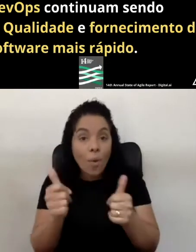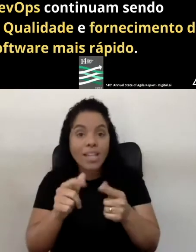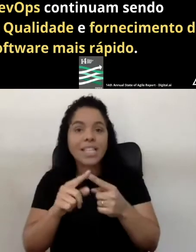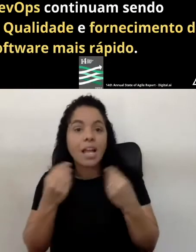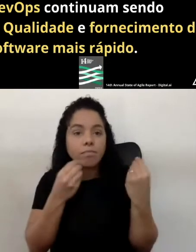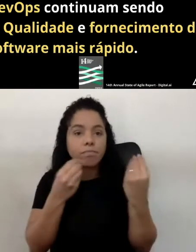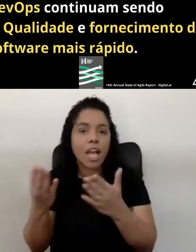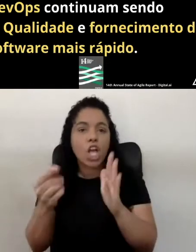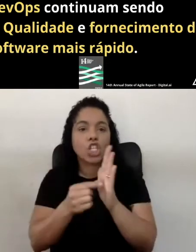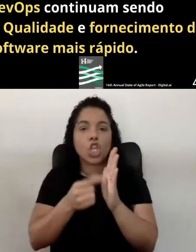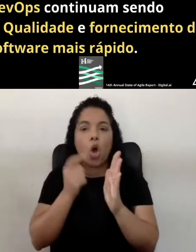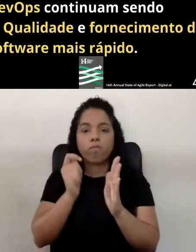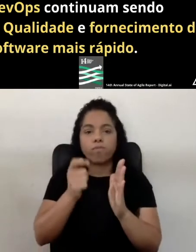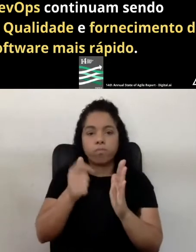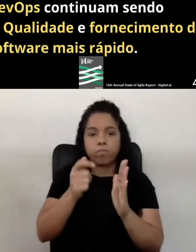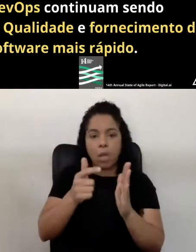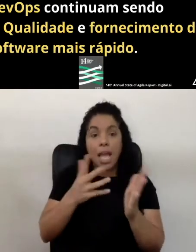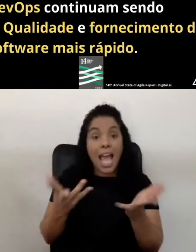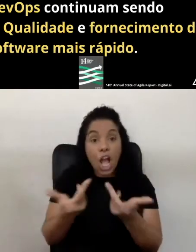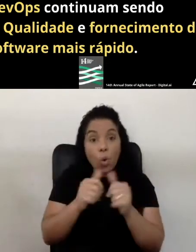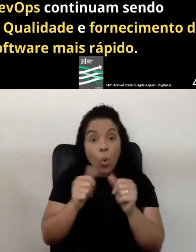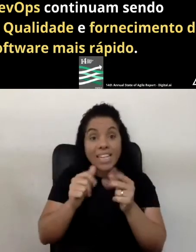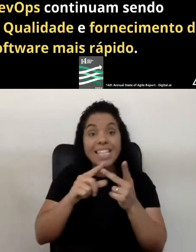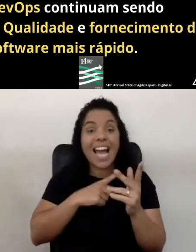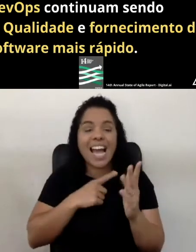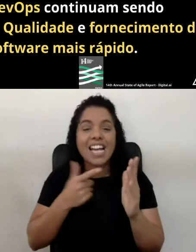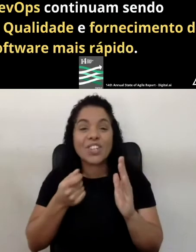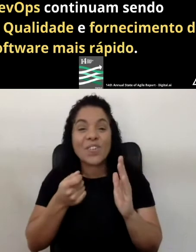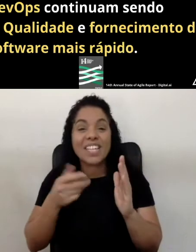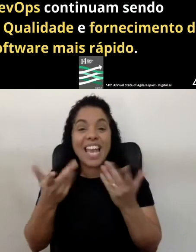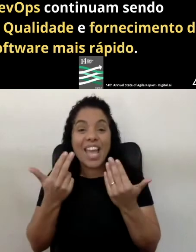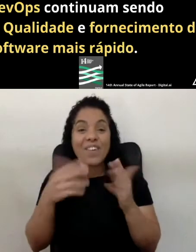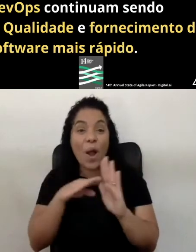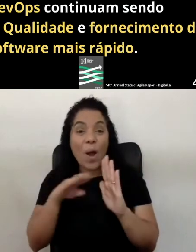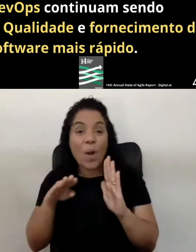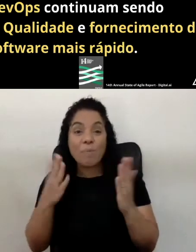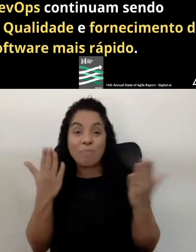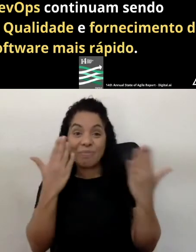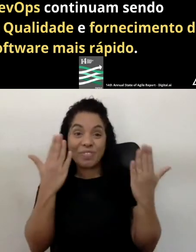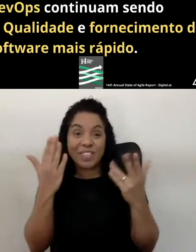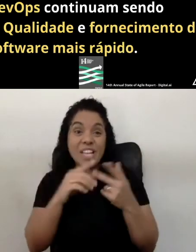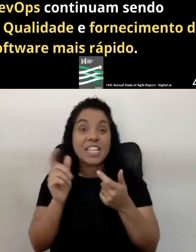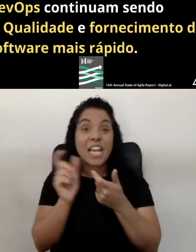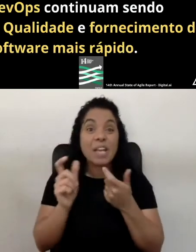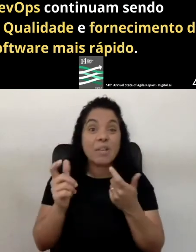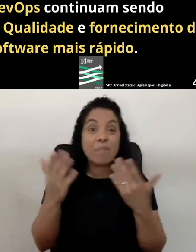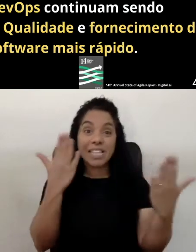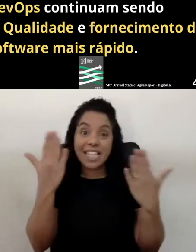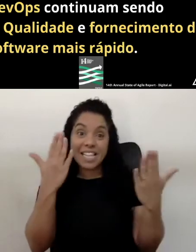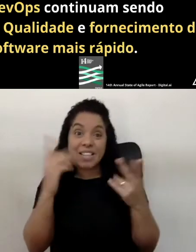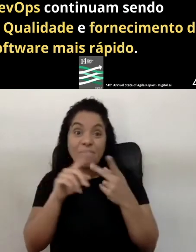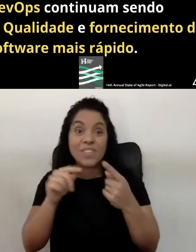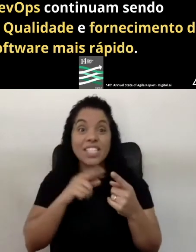mais rápido. Então, quer dizer, é que qualidade é o parâmetro para poder medir se o DevOps, né, se iniciativa de